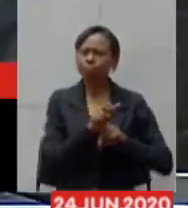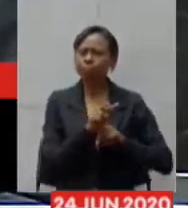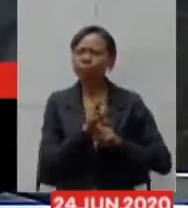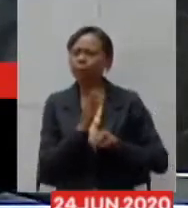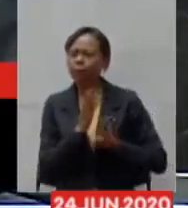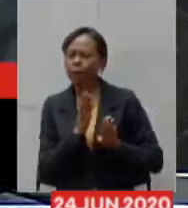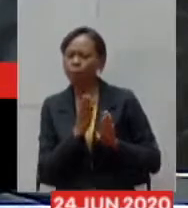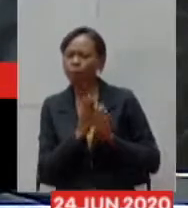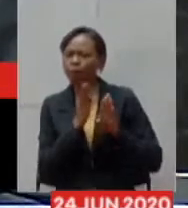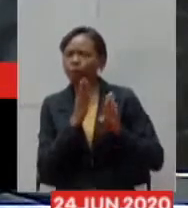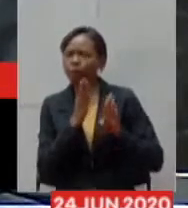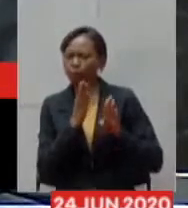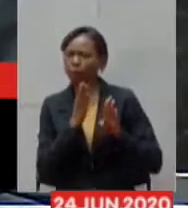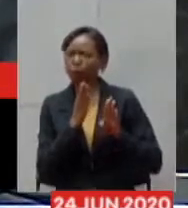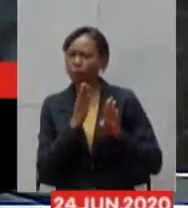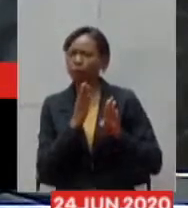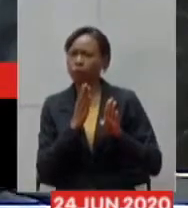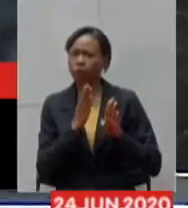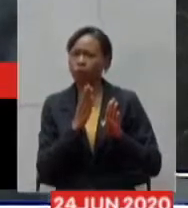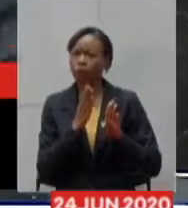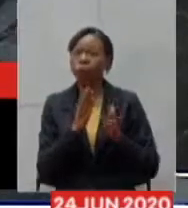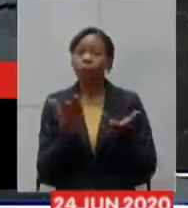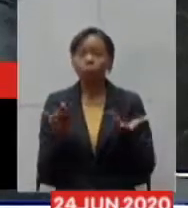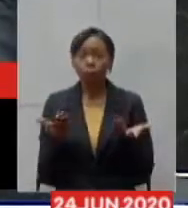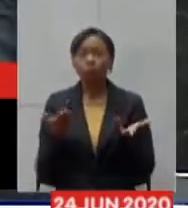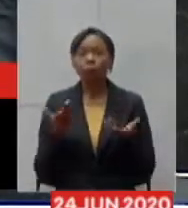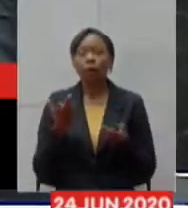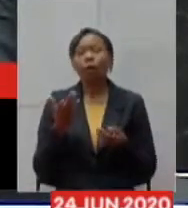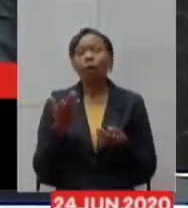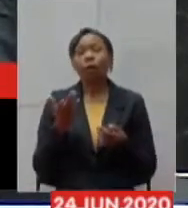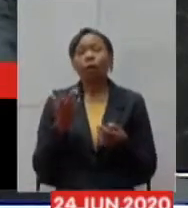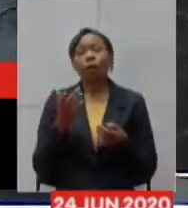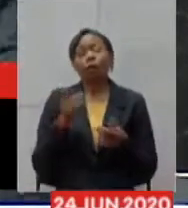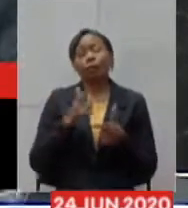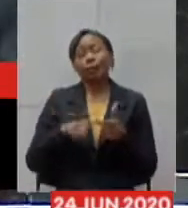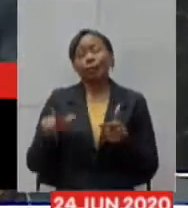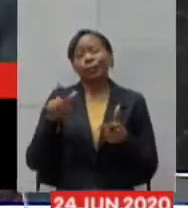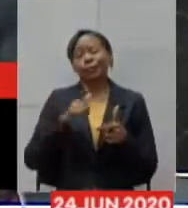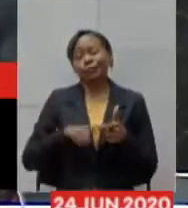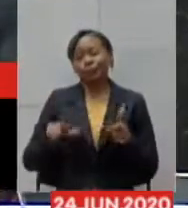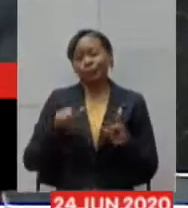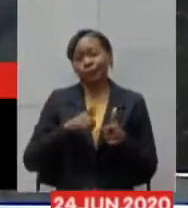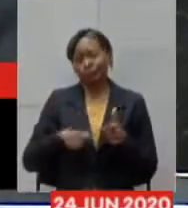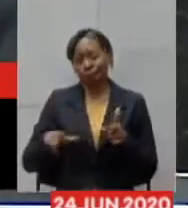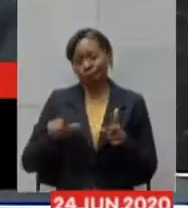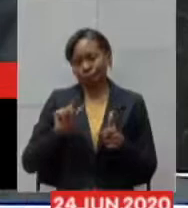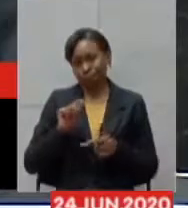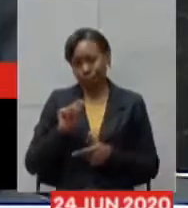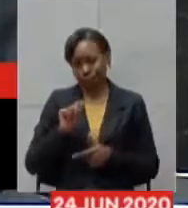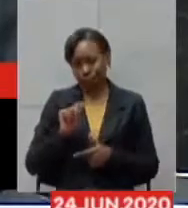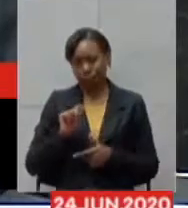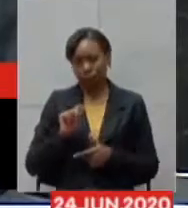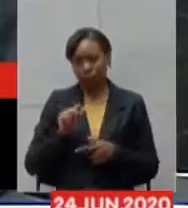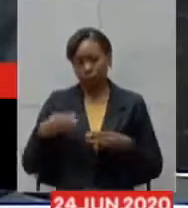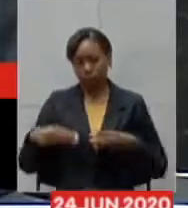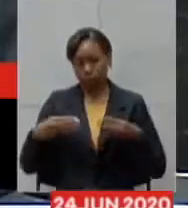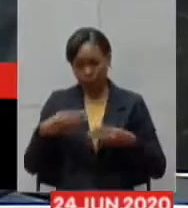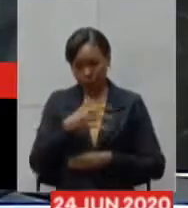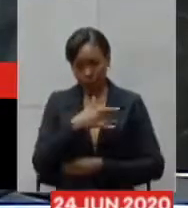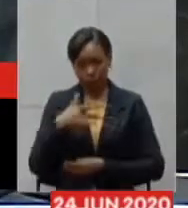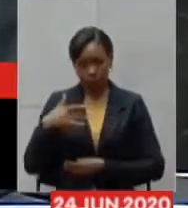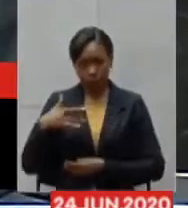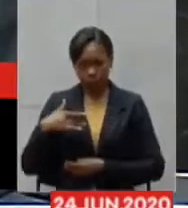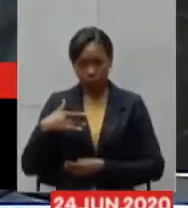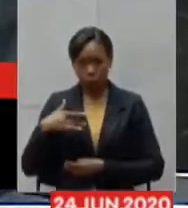identificamos os contactantes aí nós vamos para alguns problemas práticos ou seja o Ministério da Saúde ele acabou